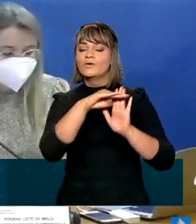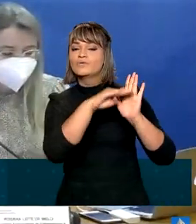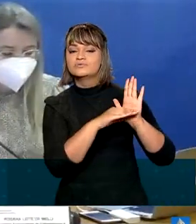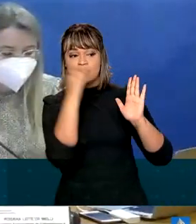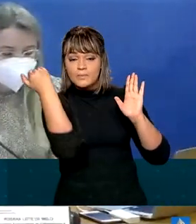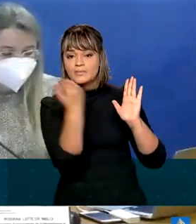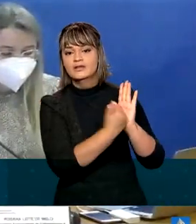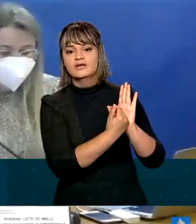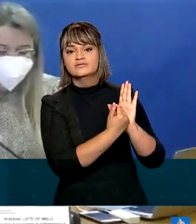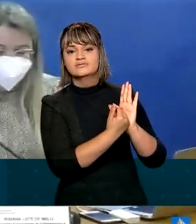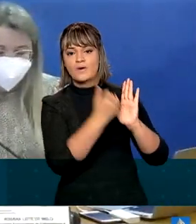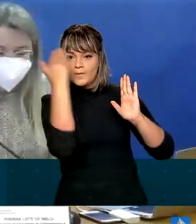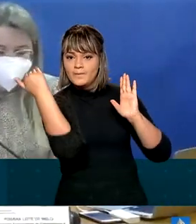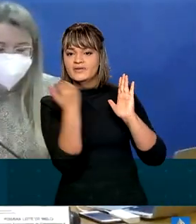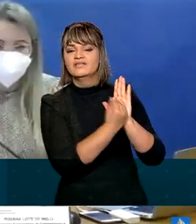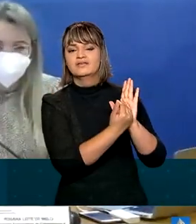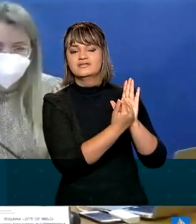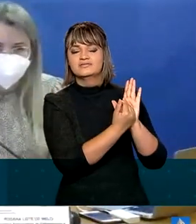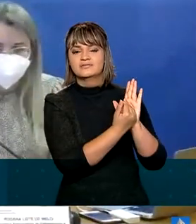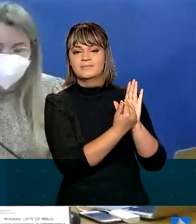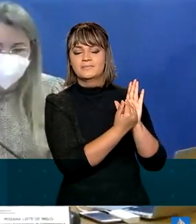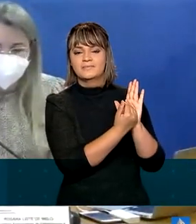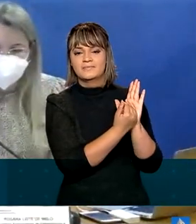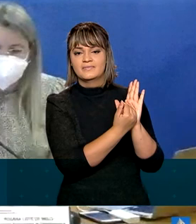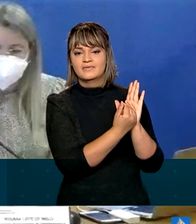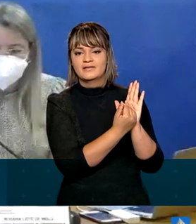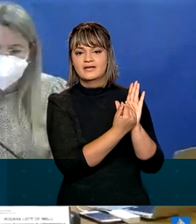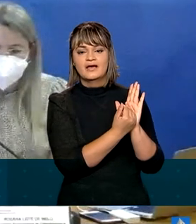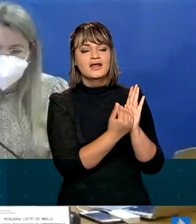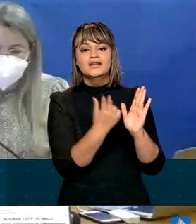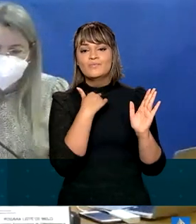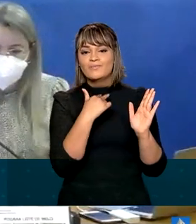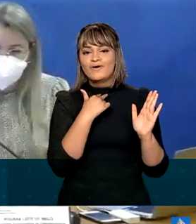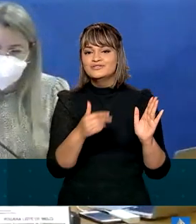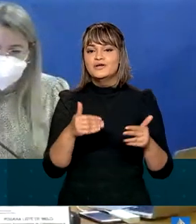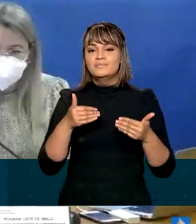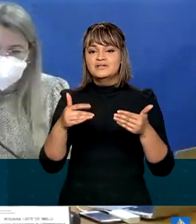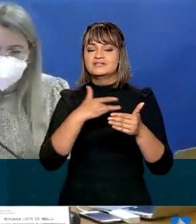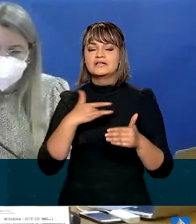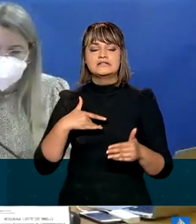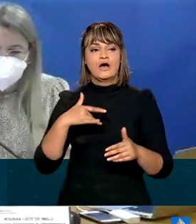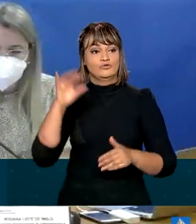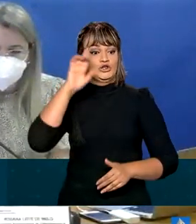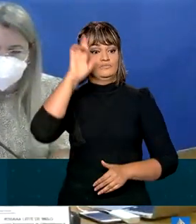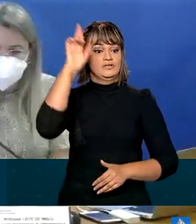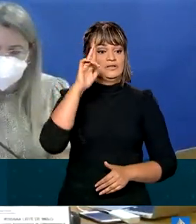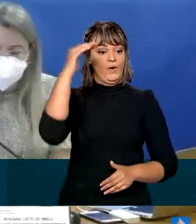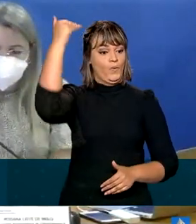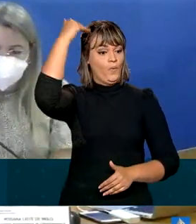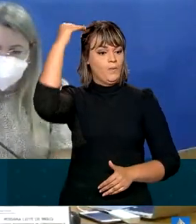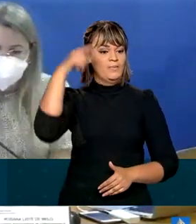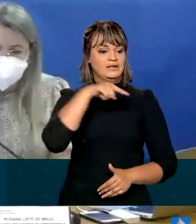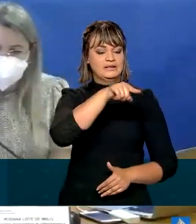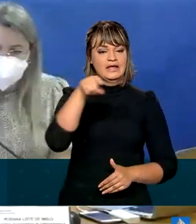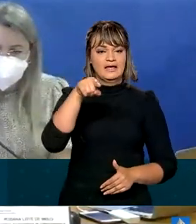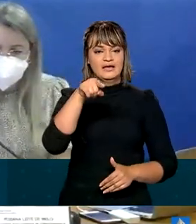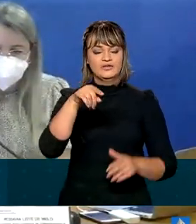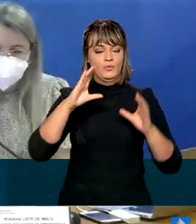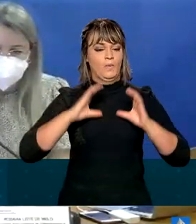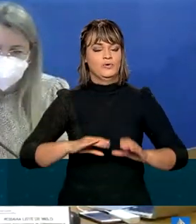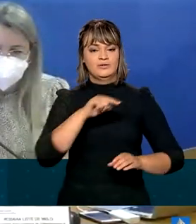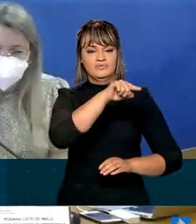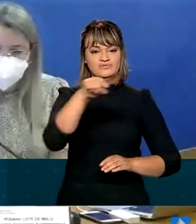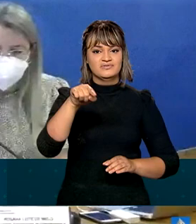sigam a recomendação do PNI. Não dá para o Ministério da Saúde se responsabilizar por condutas que são